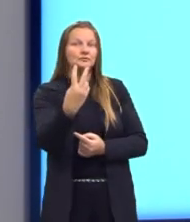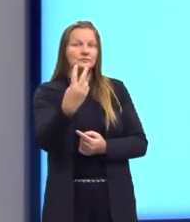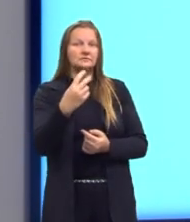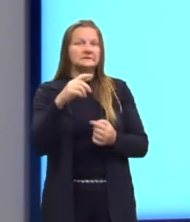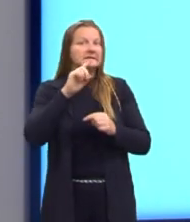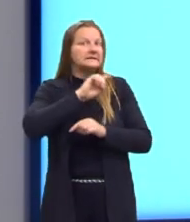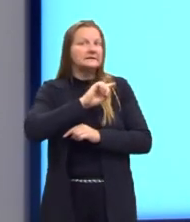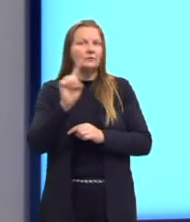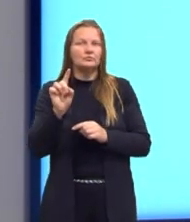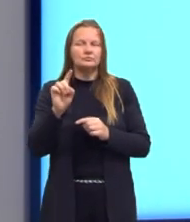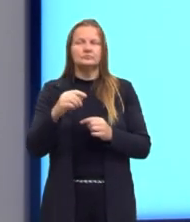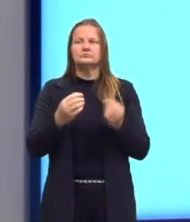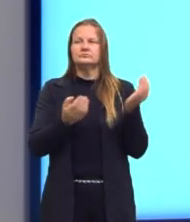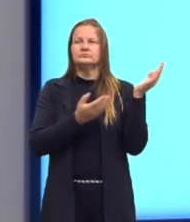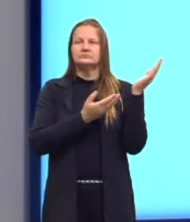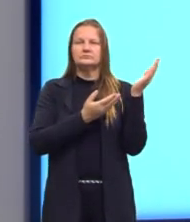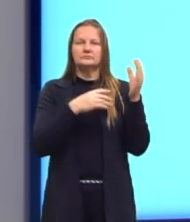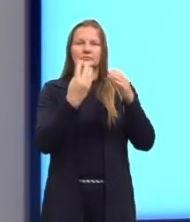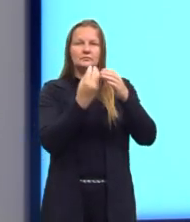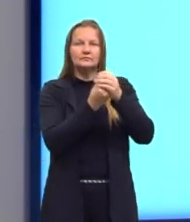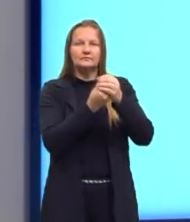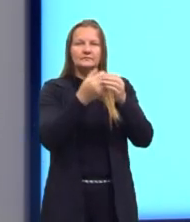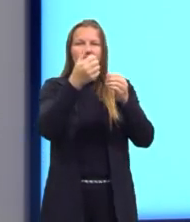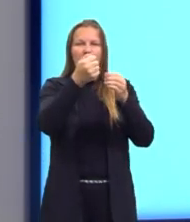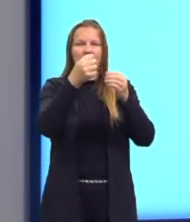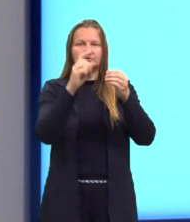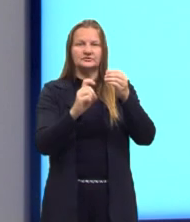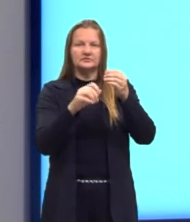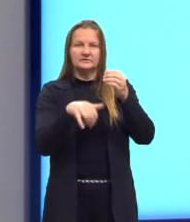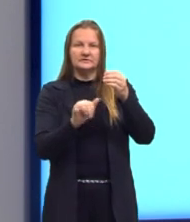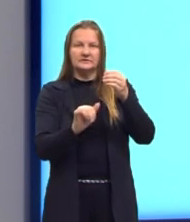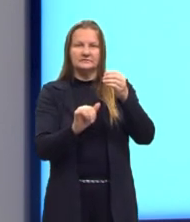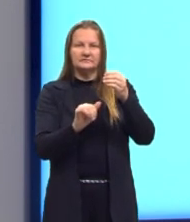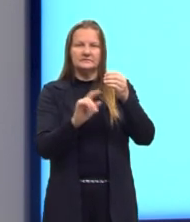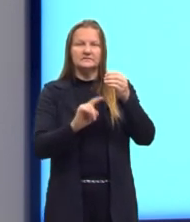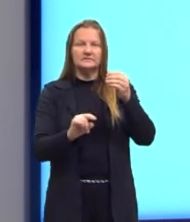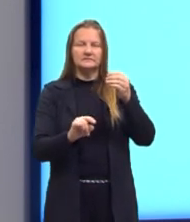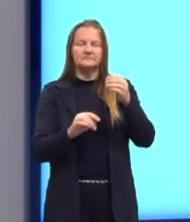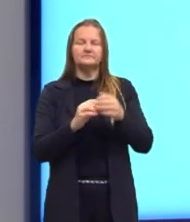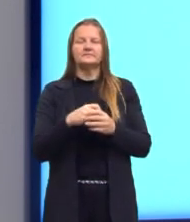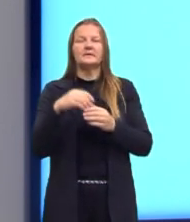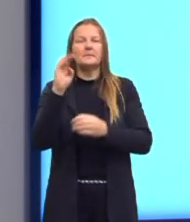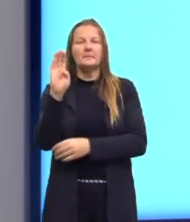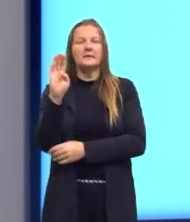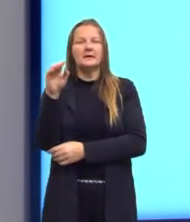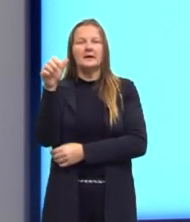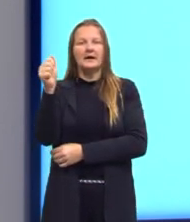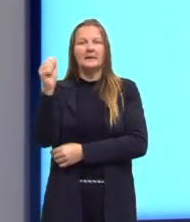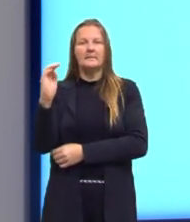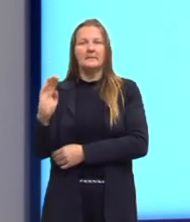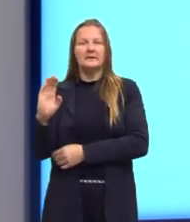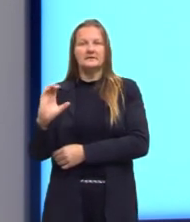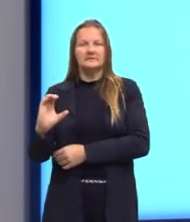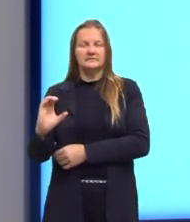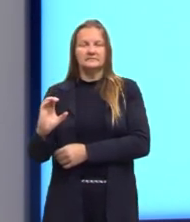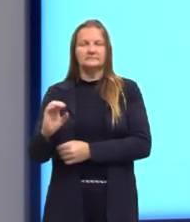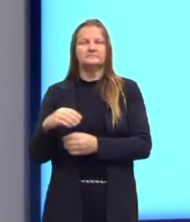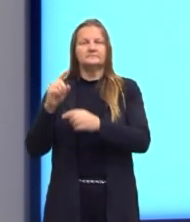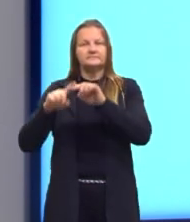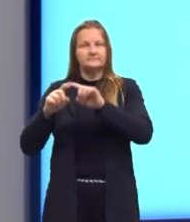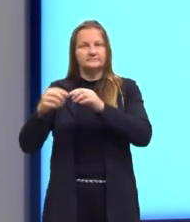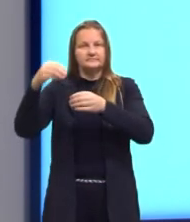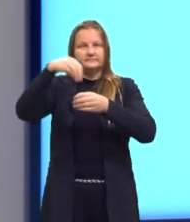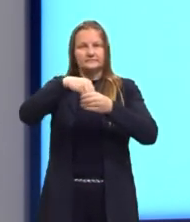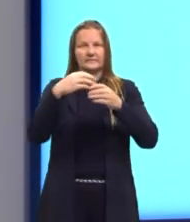novamente, conjunto A, X, Y e Z com os elementos, e o conjunto B, A, B e C, os seus elementos.